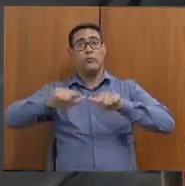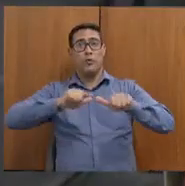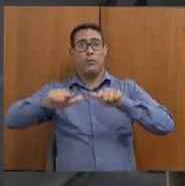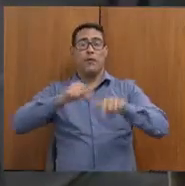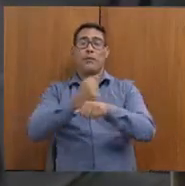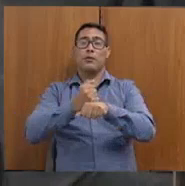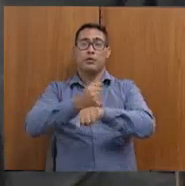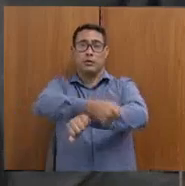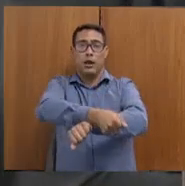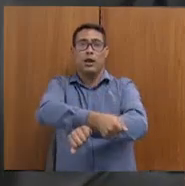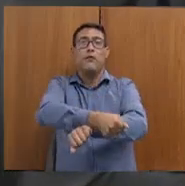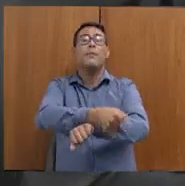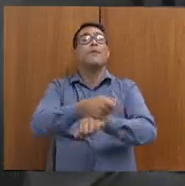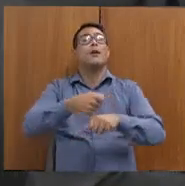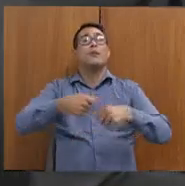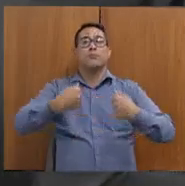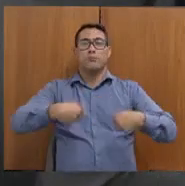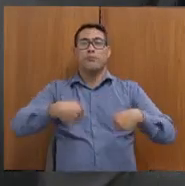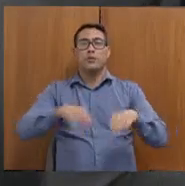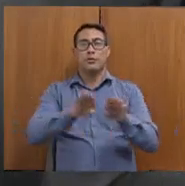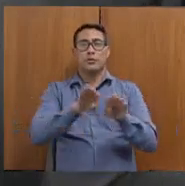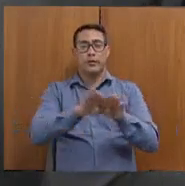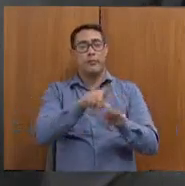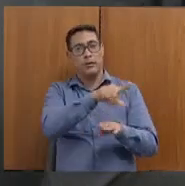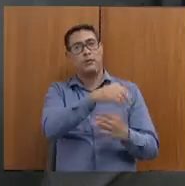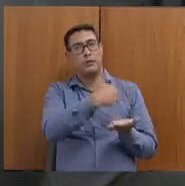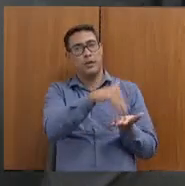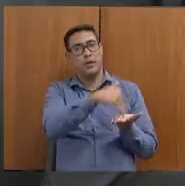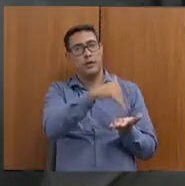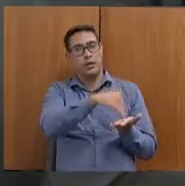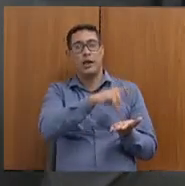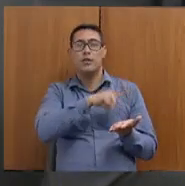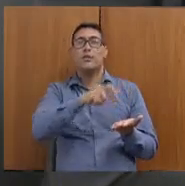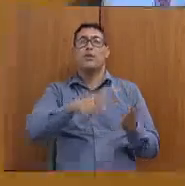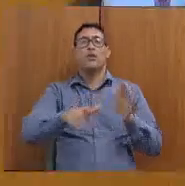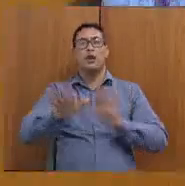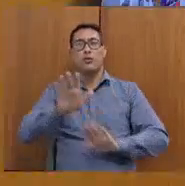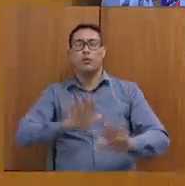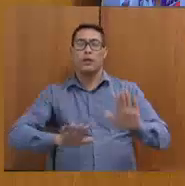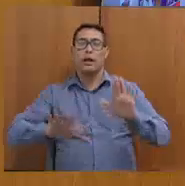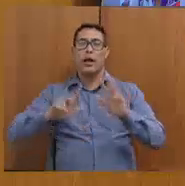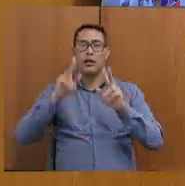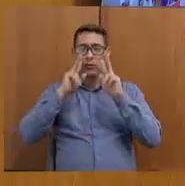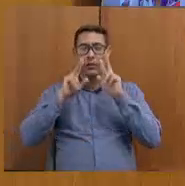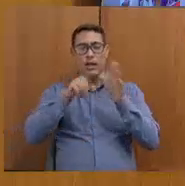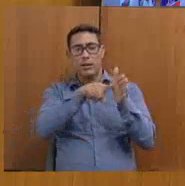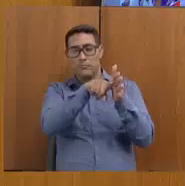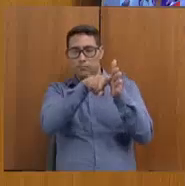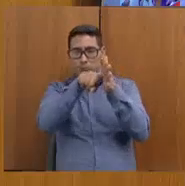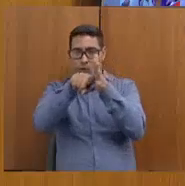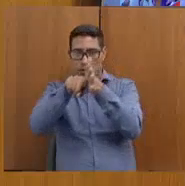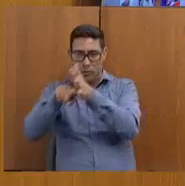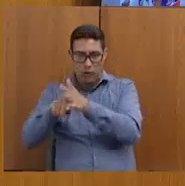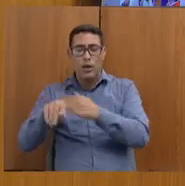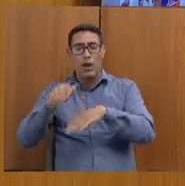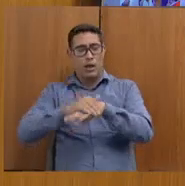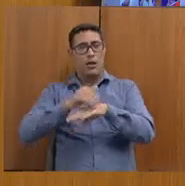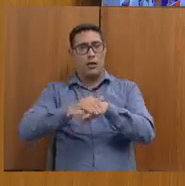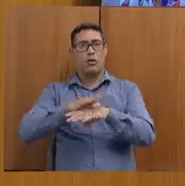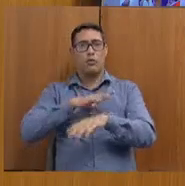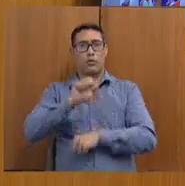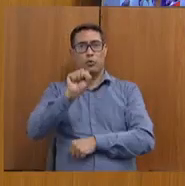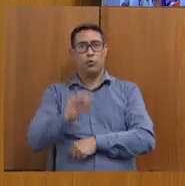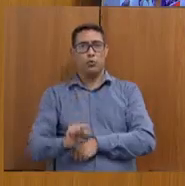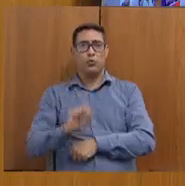precisa também, secretária, ter muito cuidado nas averiguações. Eu sou lá do sul de Minas,